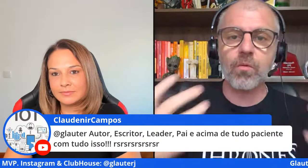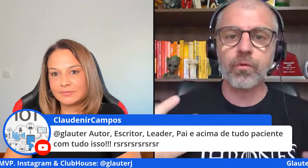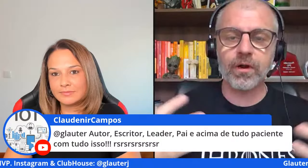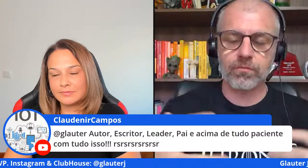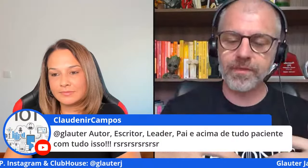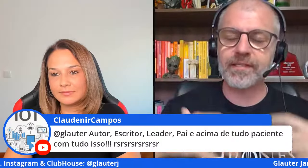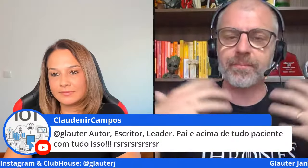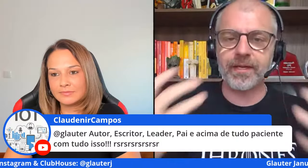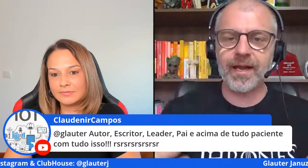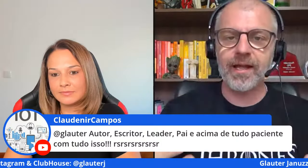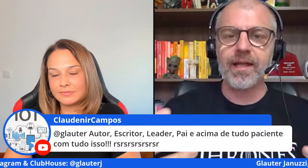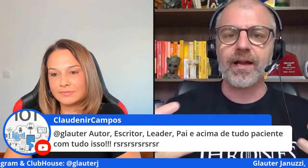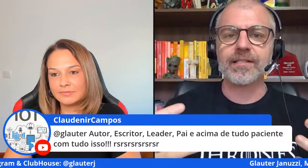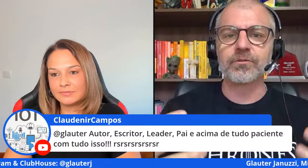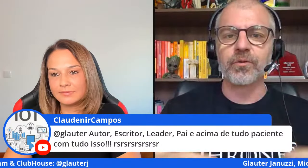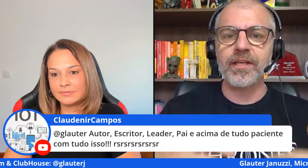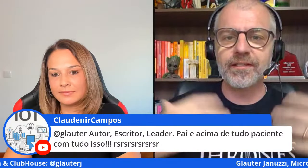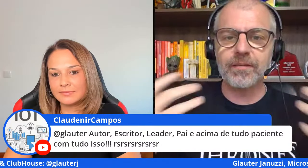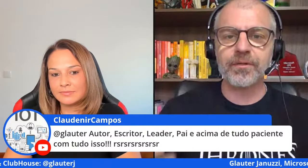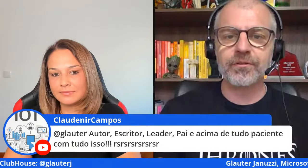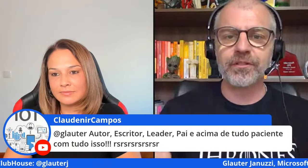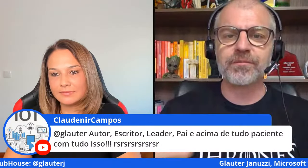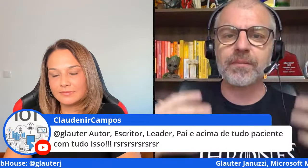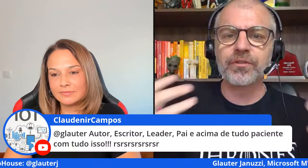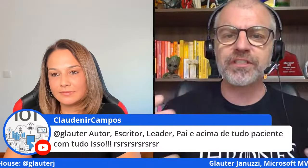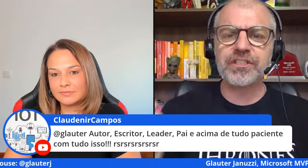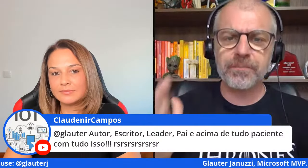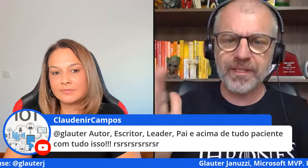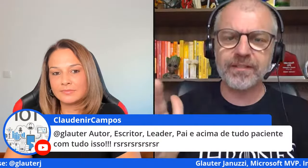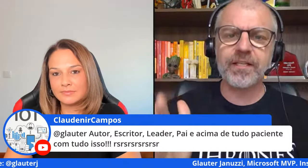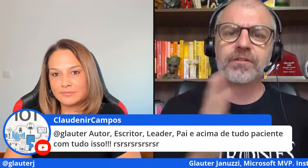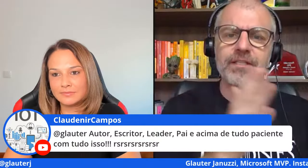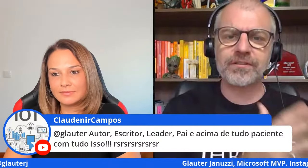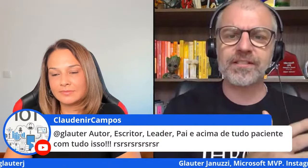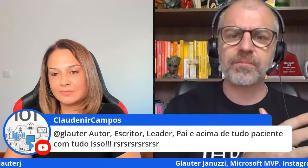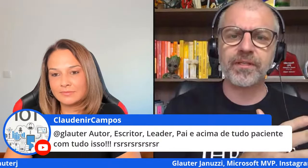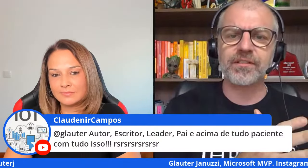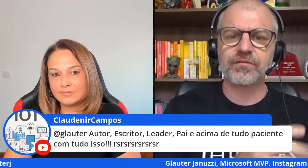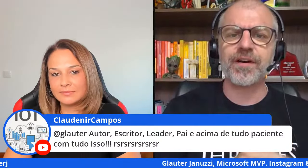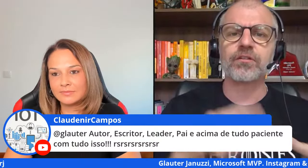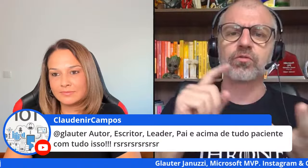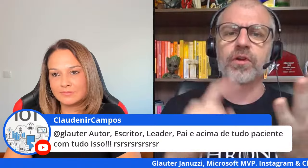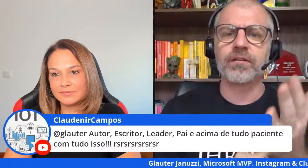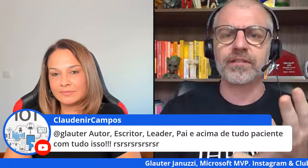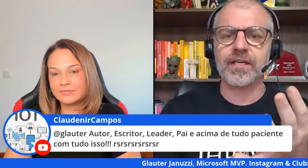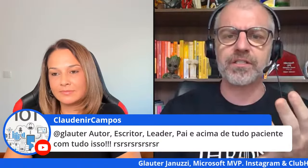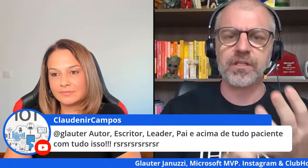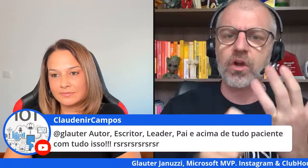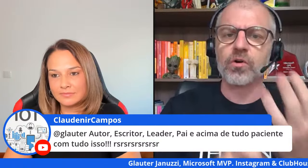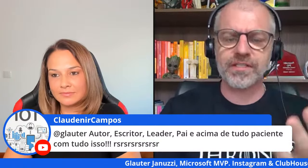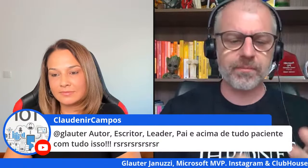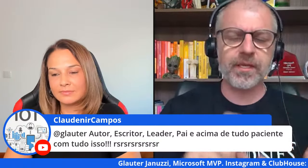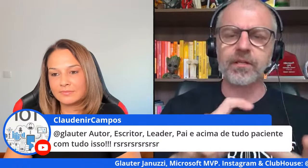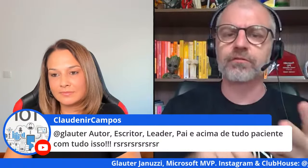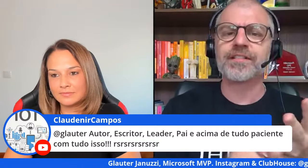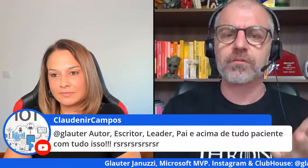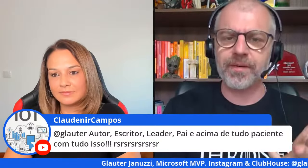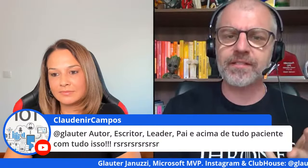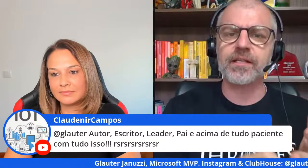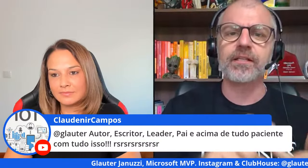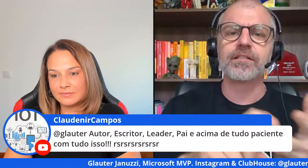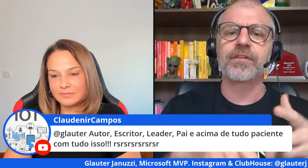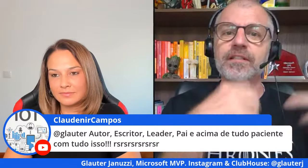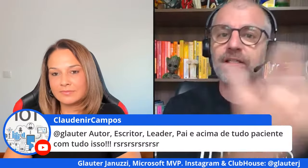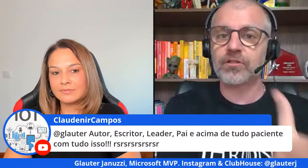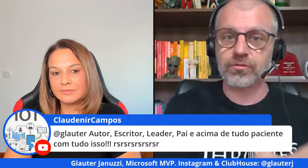divulgar um pouco eu comecei a pregar a questão do intraempreendedorismo tem muita gente empreendendo dentro das empresas de fato correndo atrás de orçamento fazendo